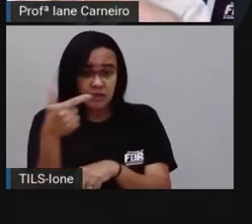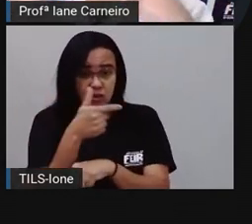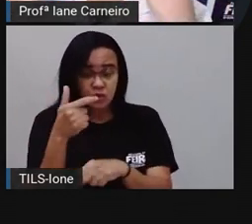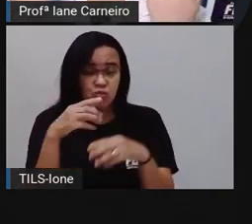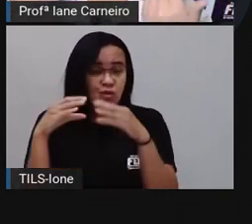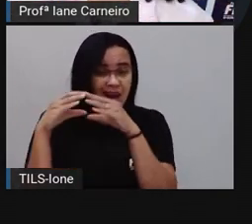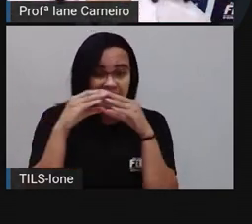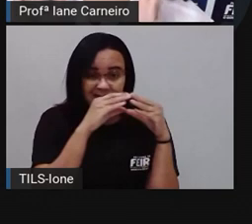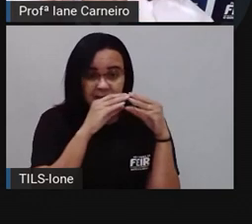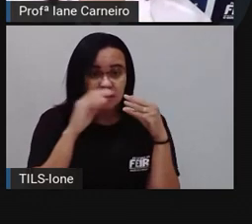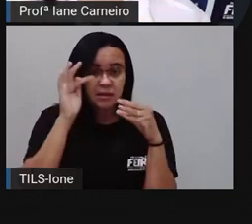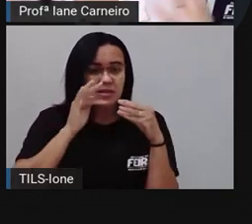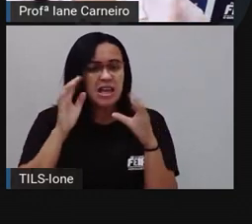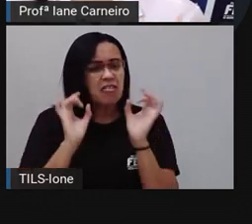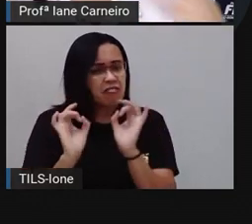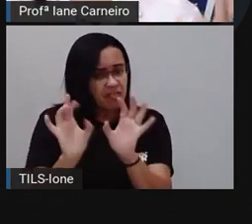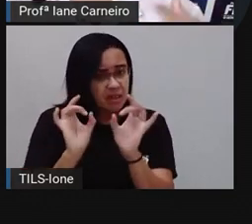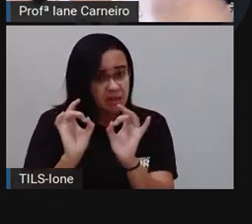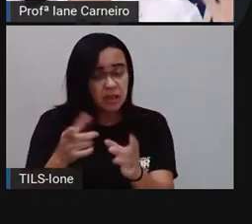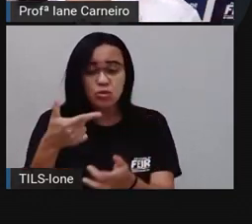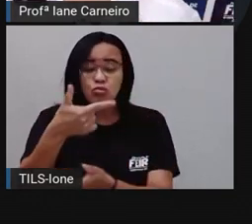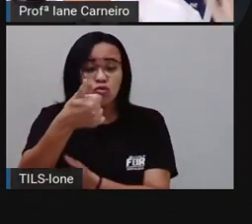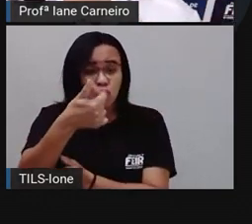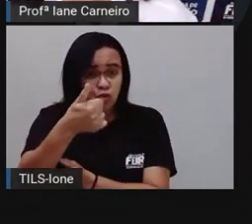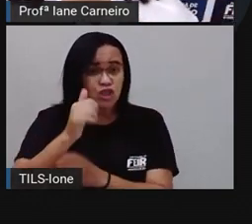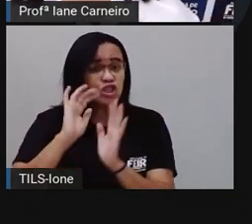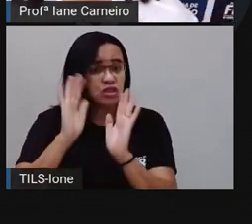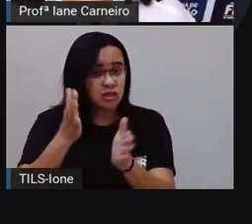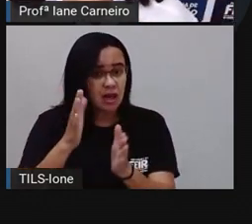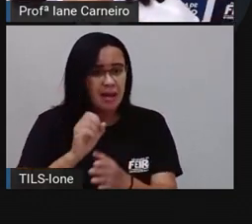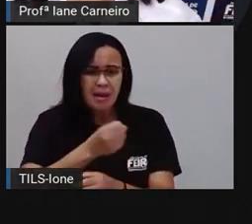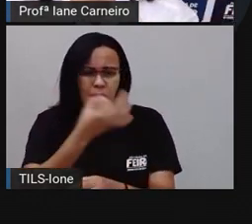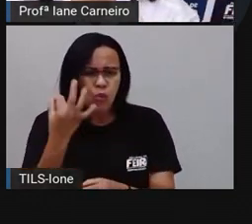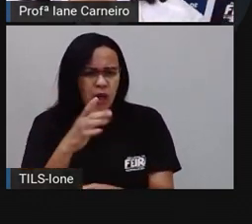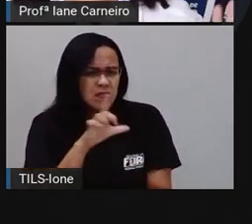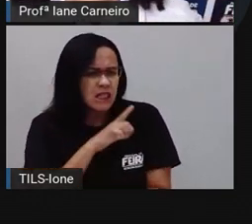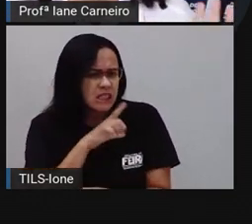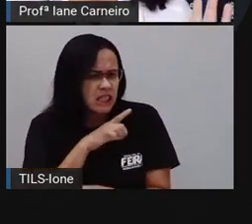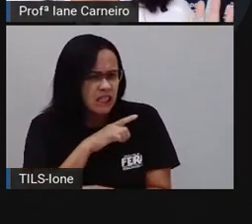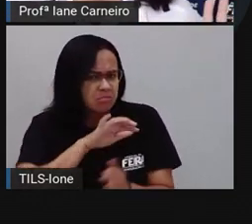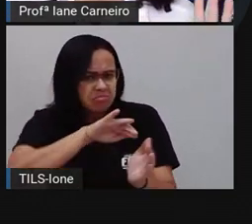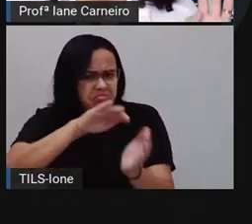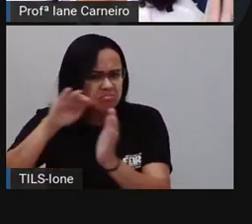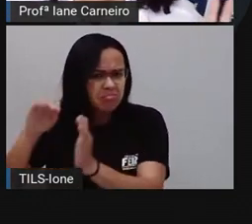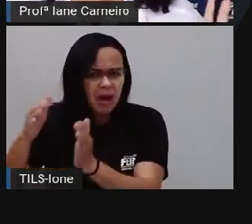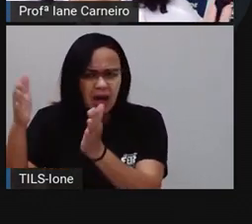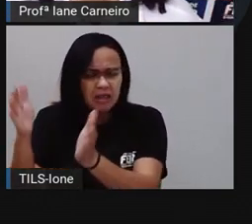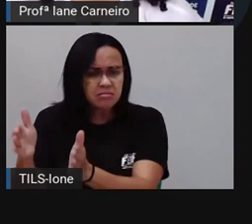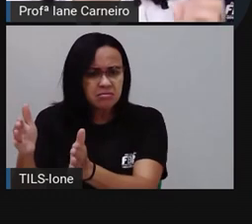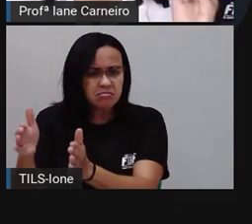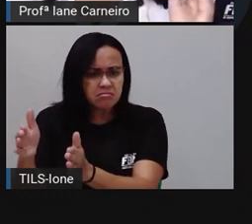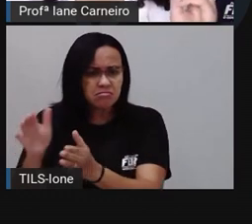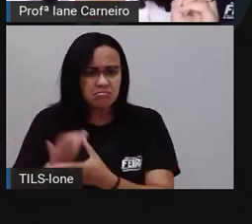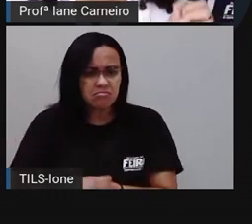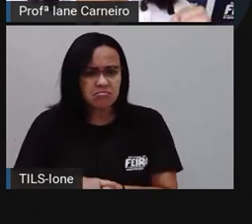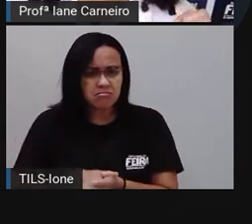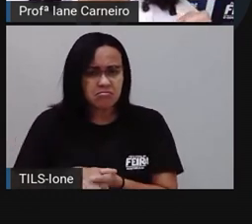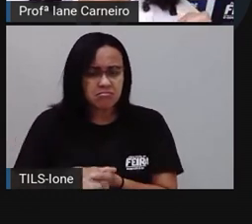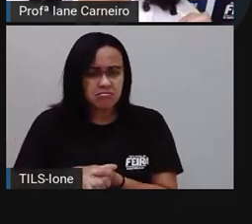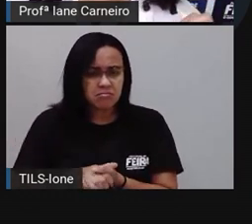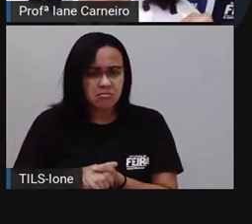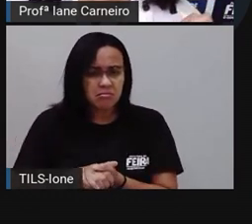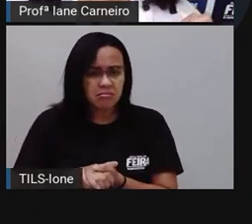E ele já vendeu 12. E eu quero saber, então, quantas é que ainda tem, sobraram lá. O a gente pode fazer, né? A gente